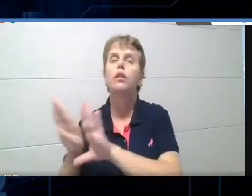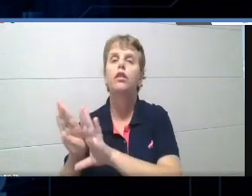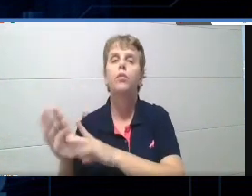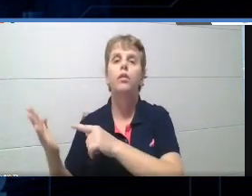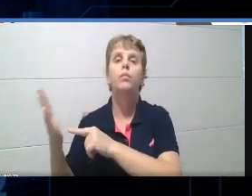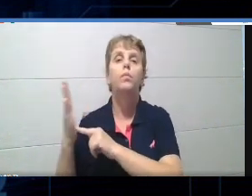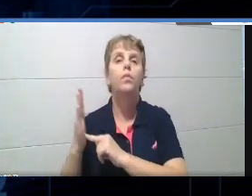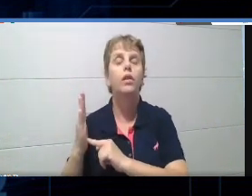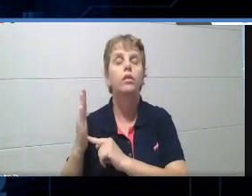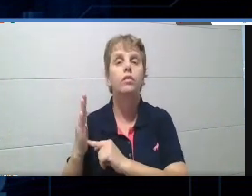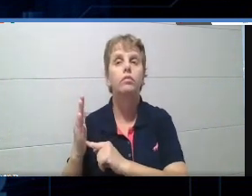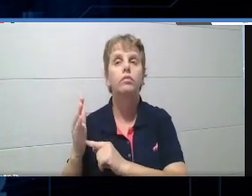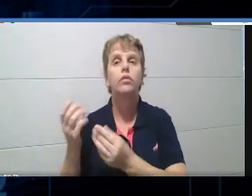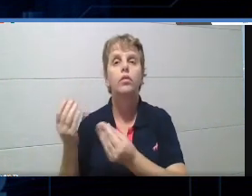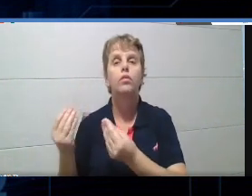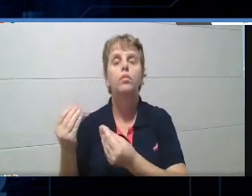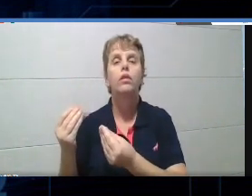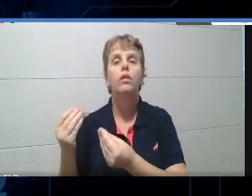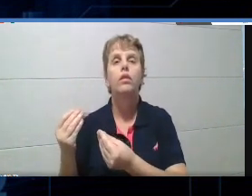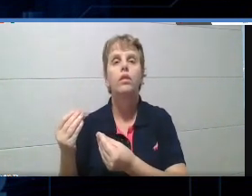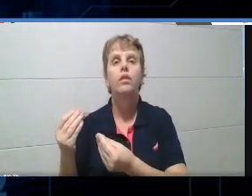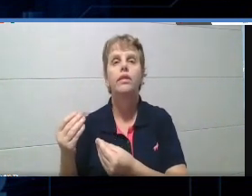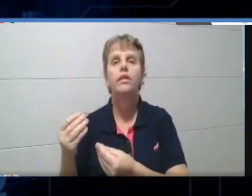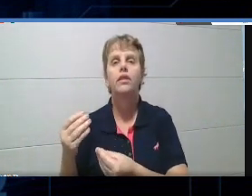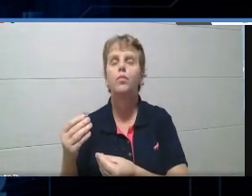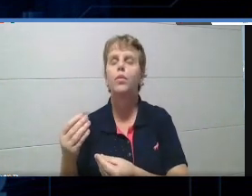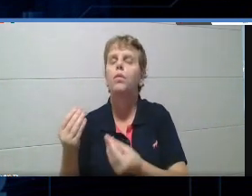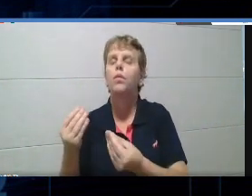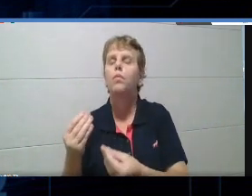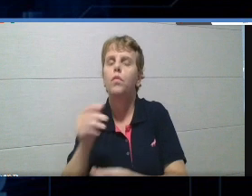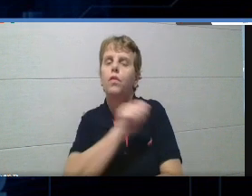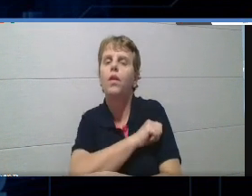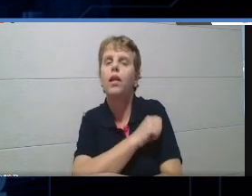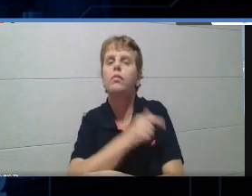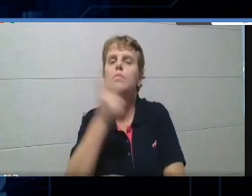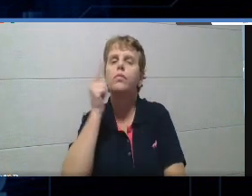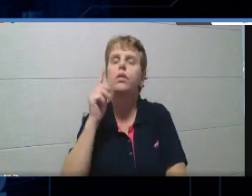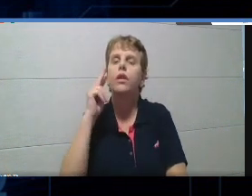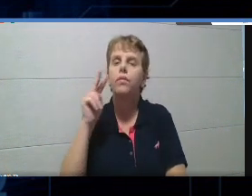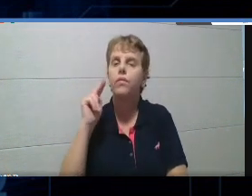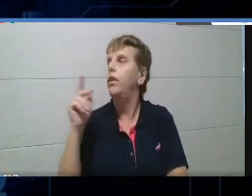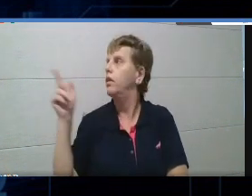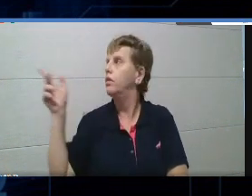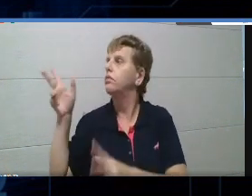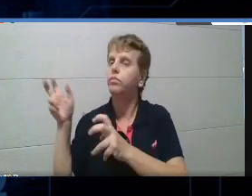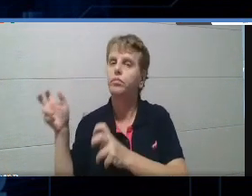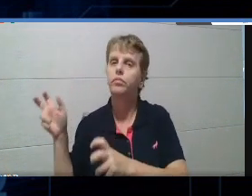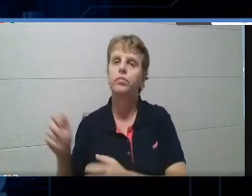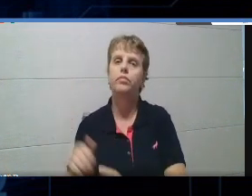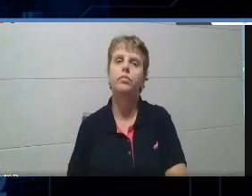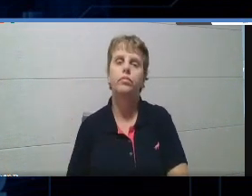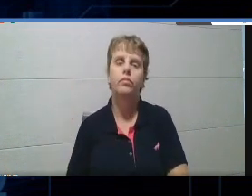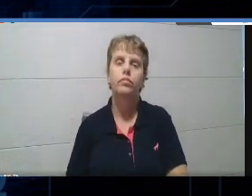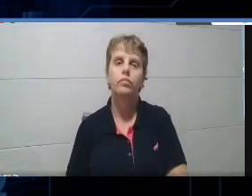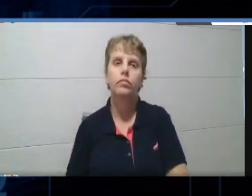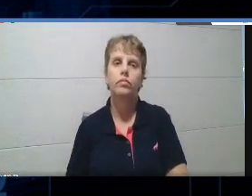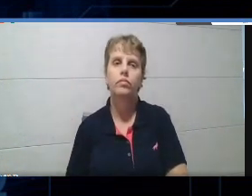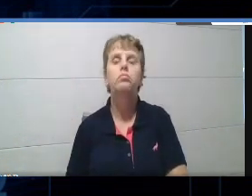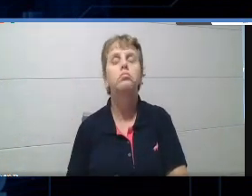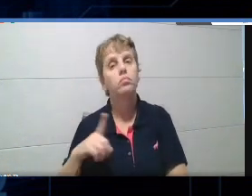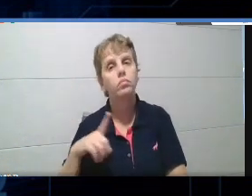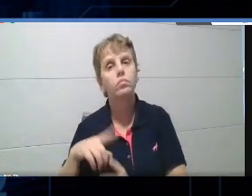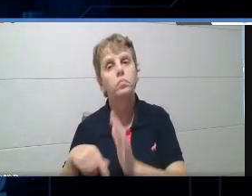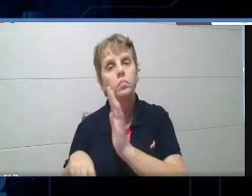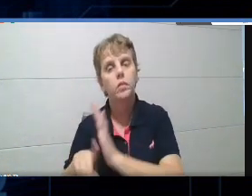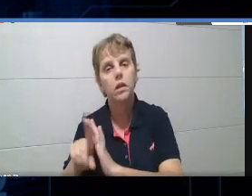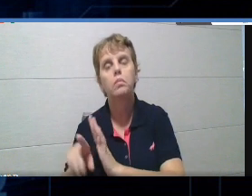Como que apareceria para o aluno. Isso aqui seria a visão do aluno, aqui do lado direito, tá? Então, aqui está a pergunta e aqui seriam